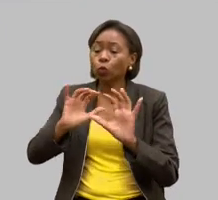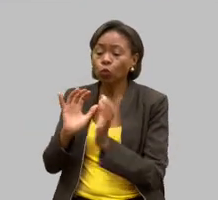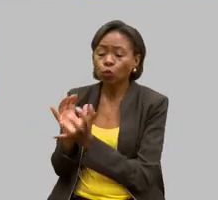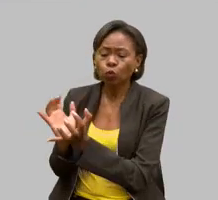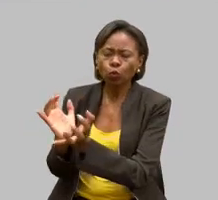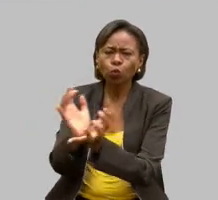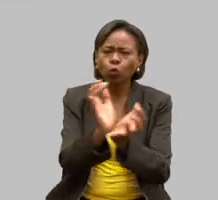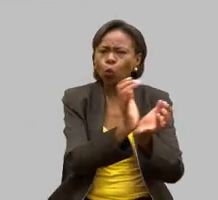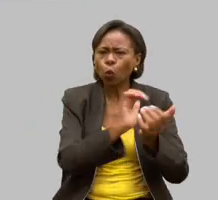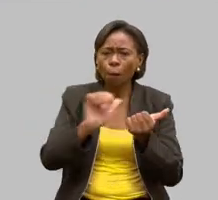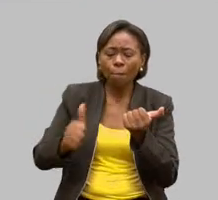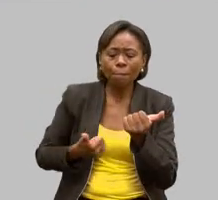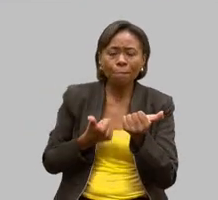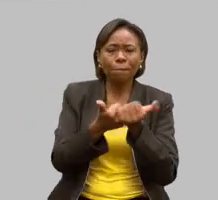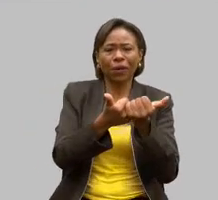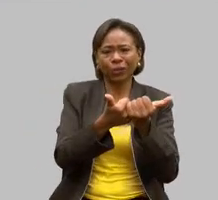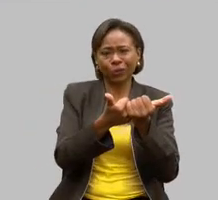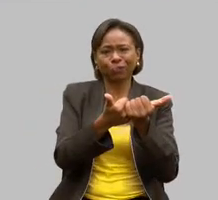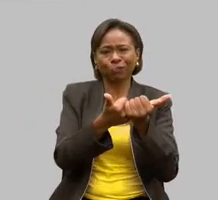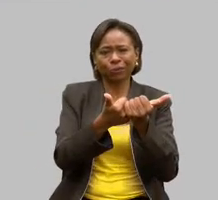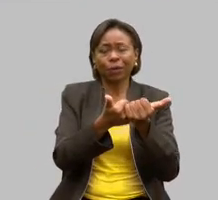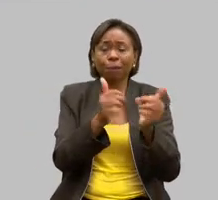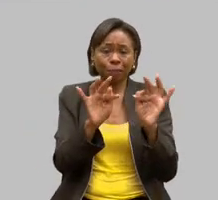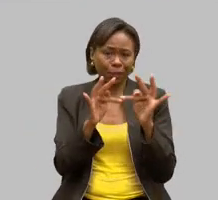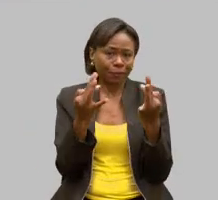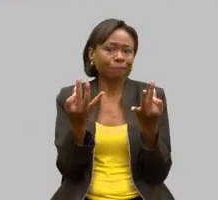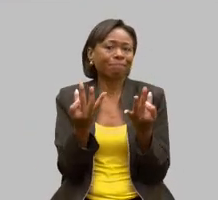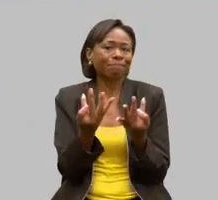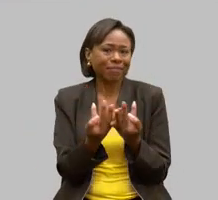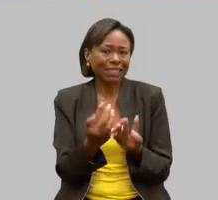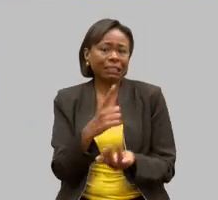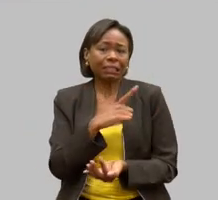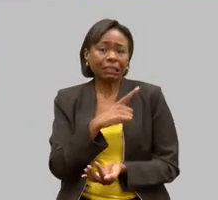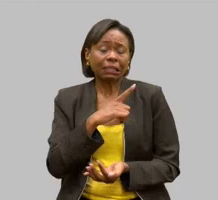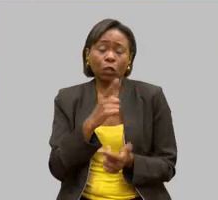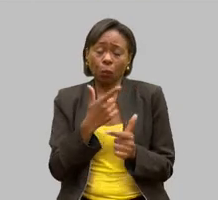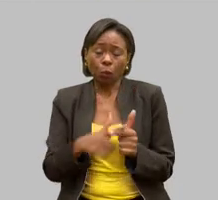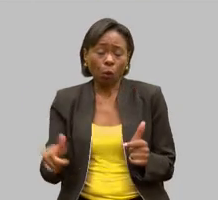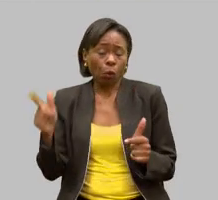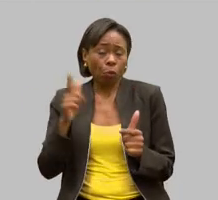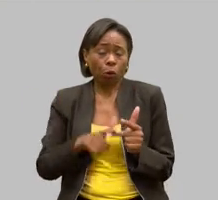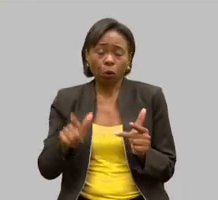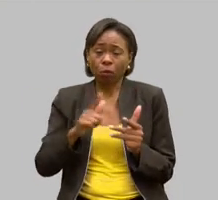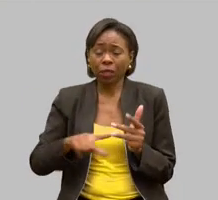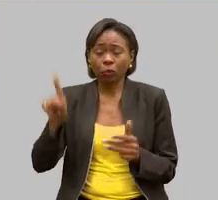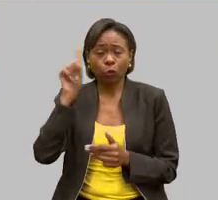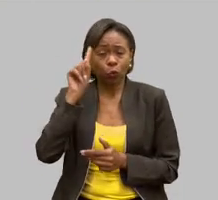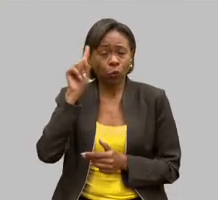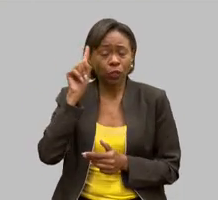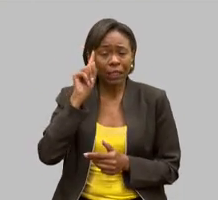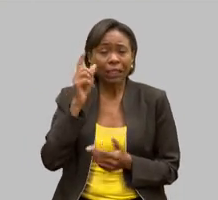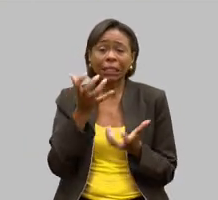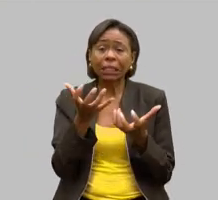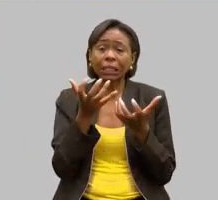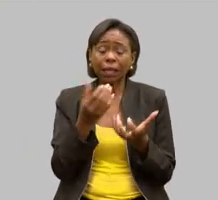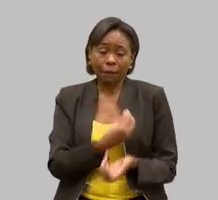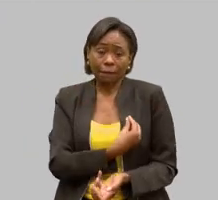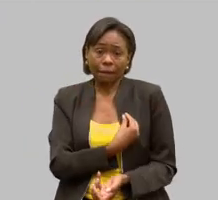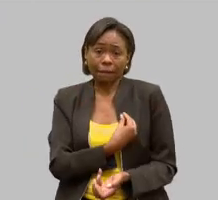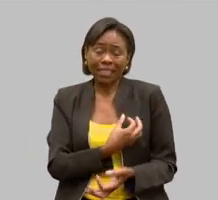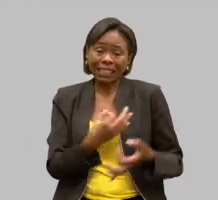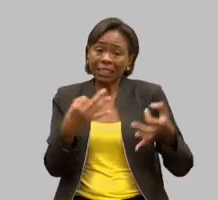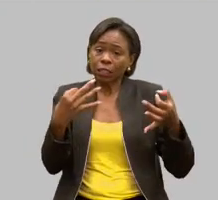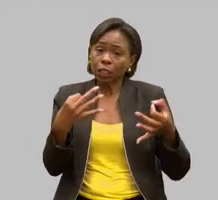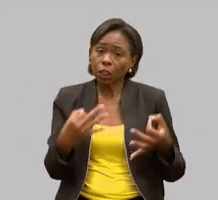porto seguro para as famílias que enfrentam desafios diários na busca de uma vida digna e inclusiva para os seus entes queridos.